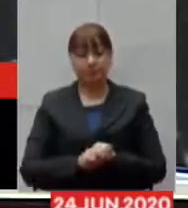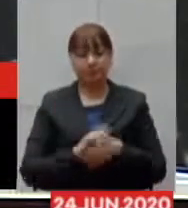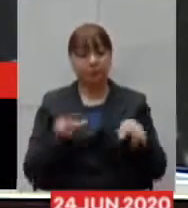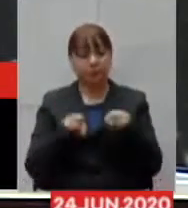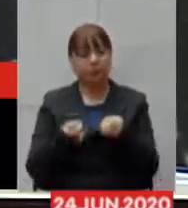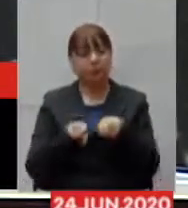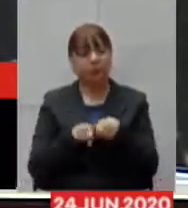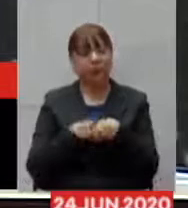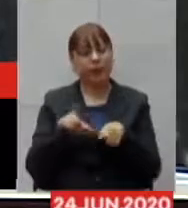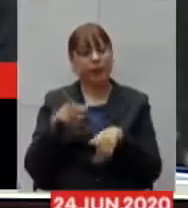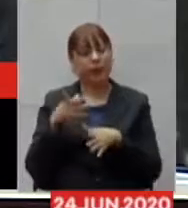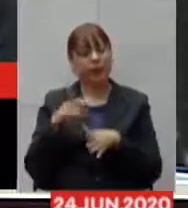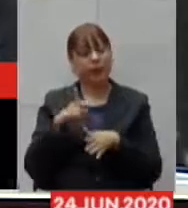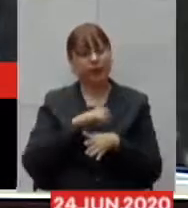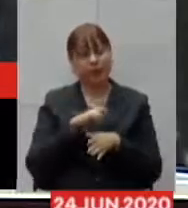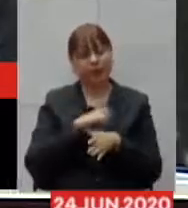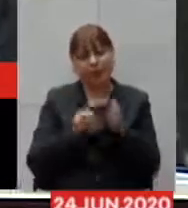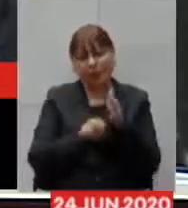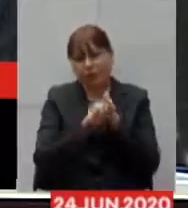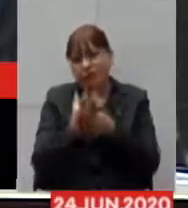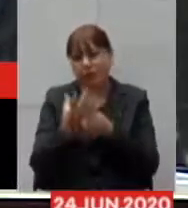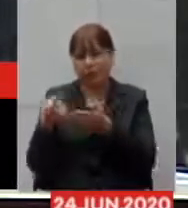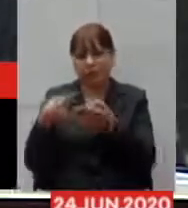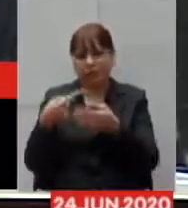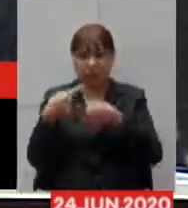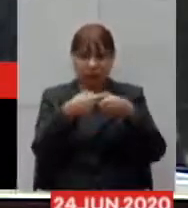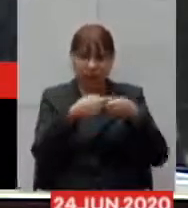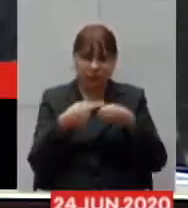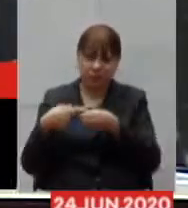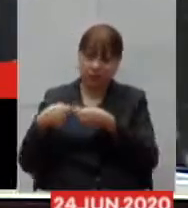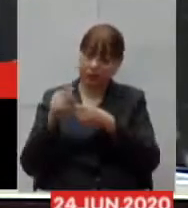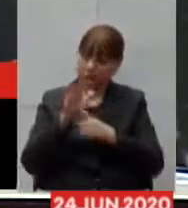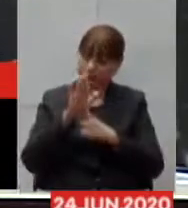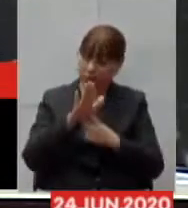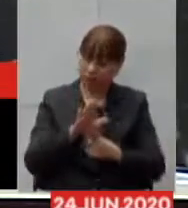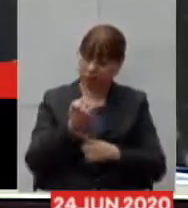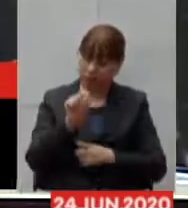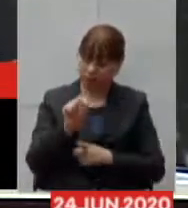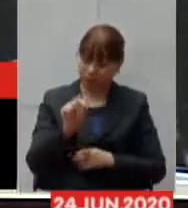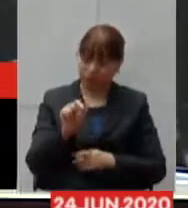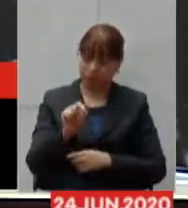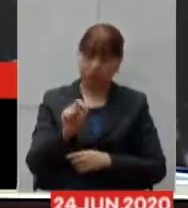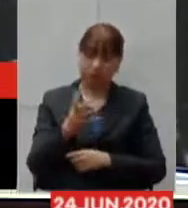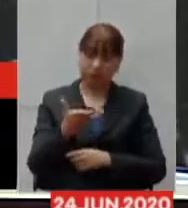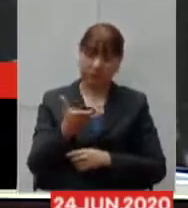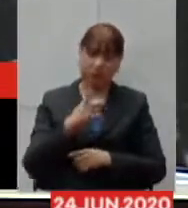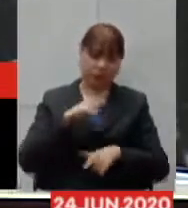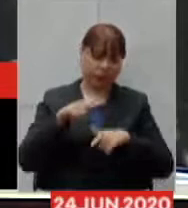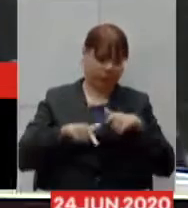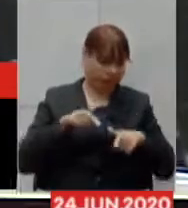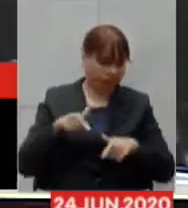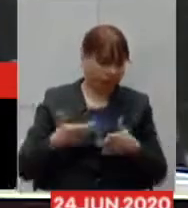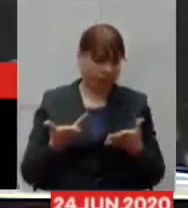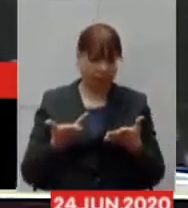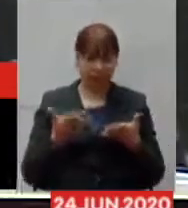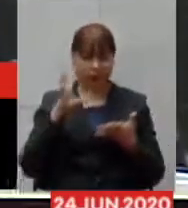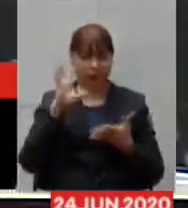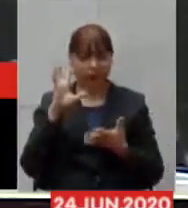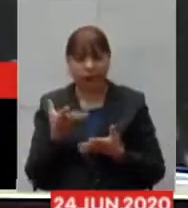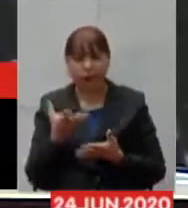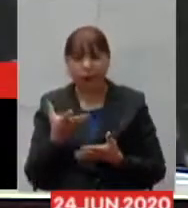municípios meu caro secretário estão apresentando aí estão tomando ações tomando providências para